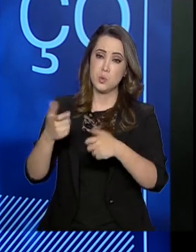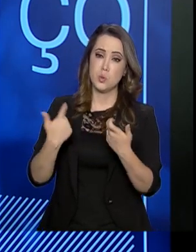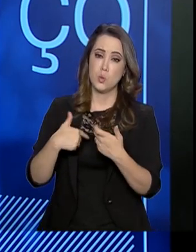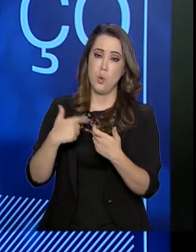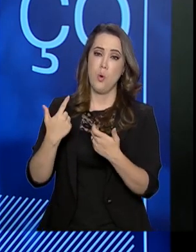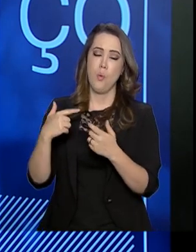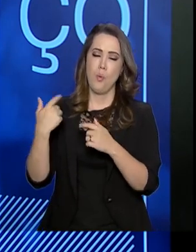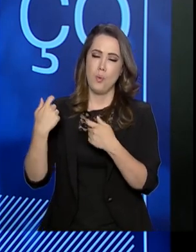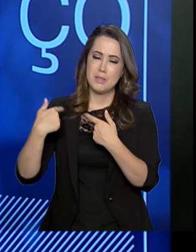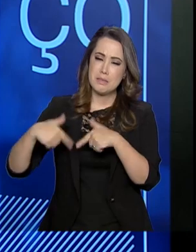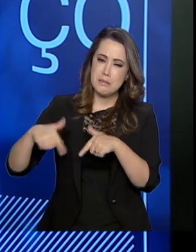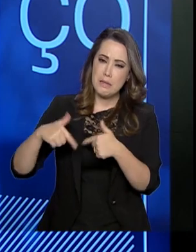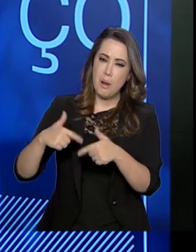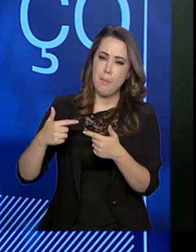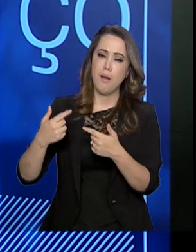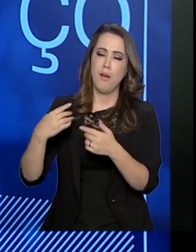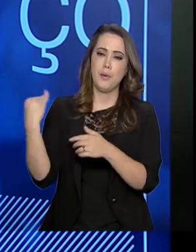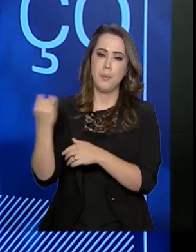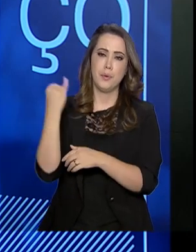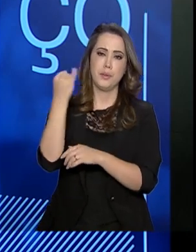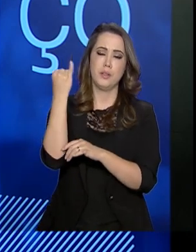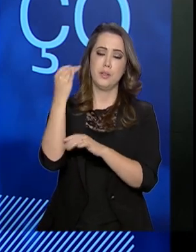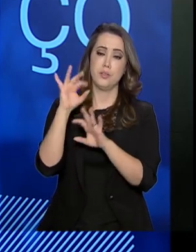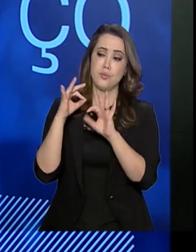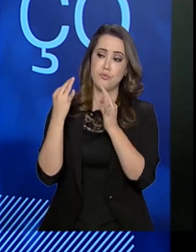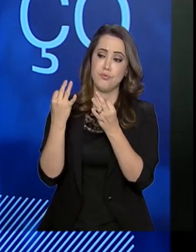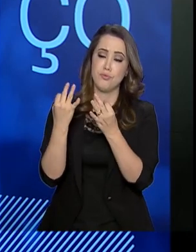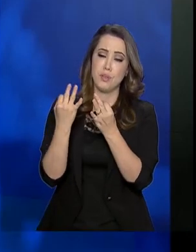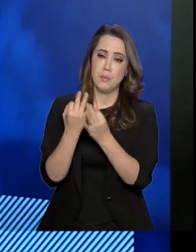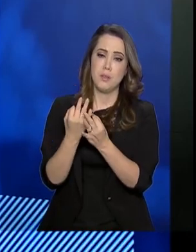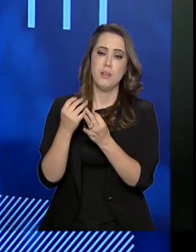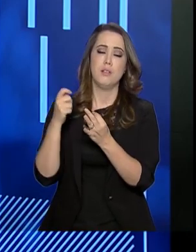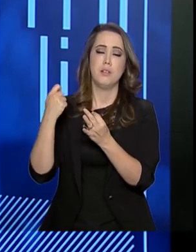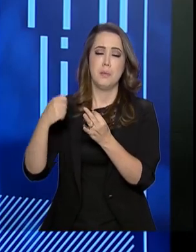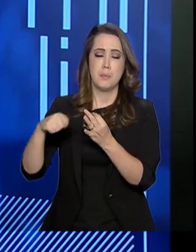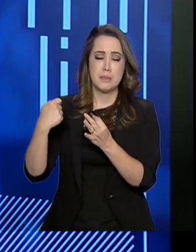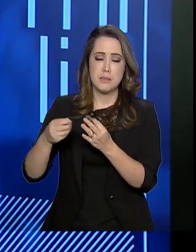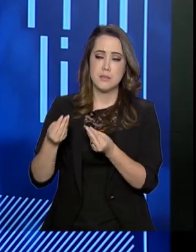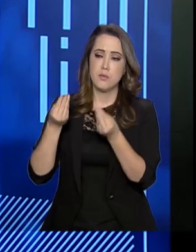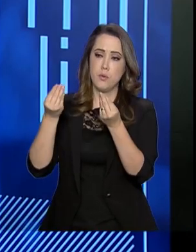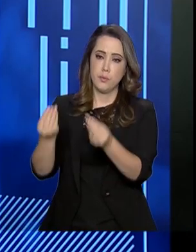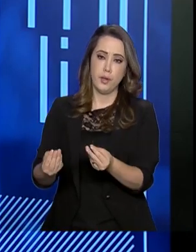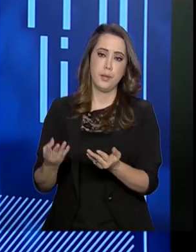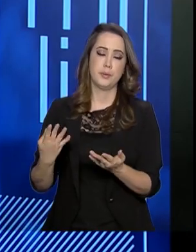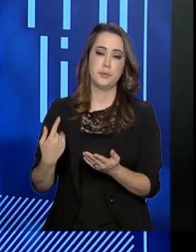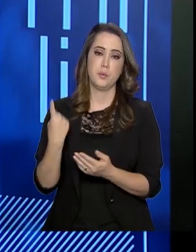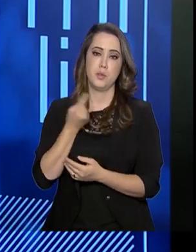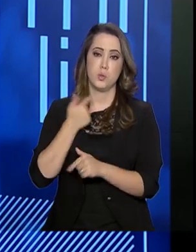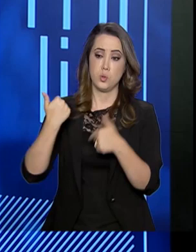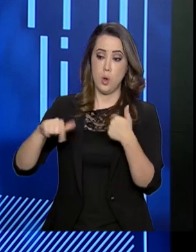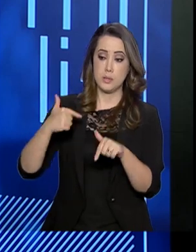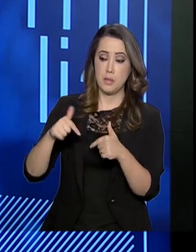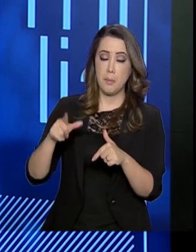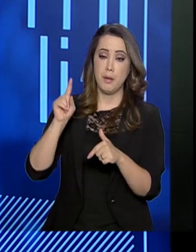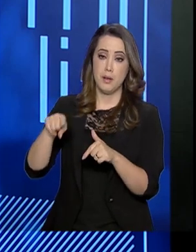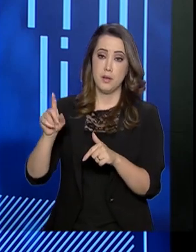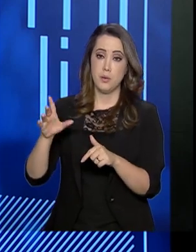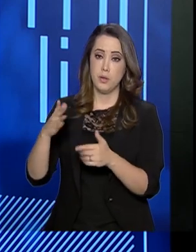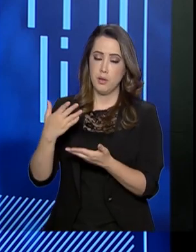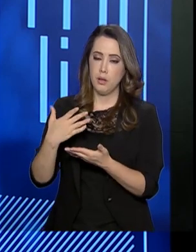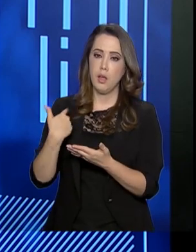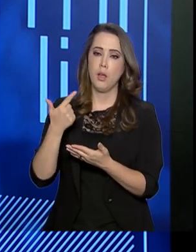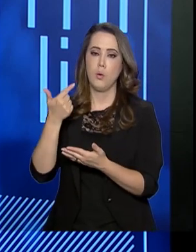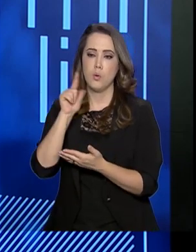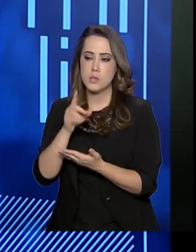cumprem papéis importantes nas famílias com necessidade. Mas o nosso desafio é retirá-las dessa situação, retirá-las com emprego e